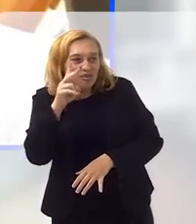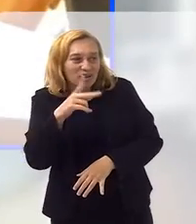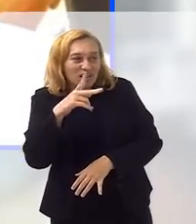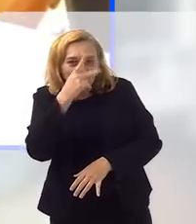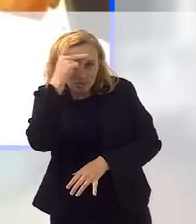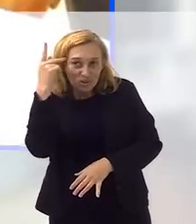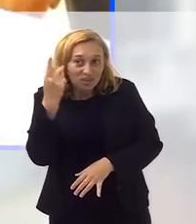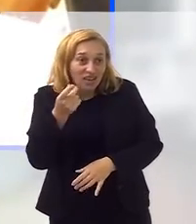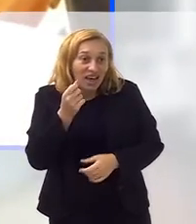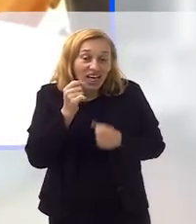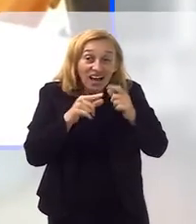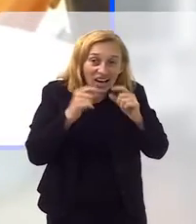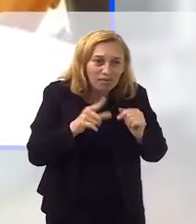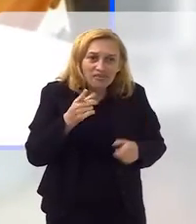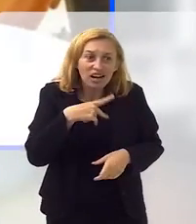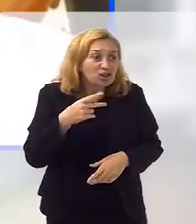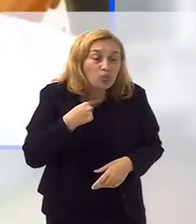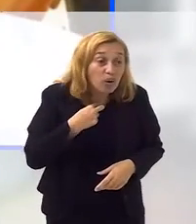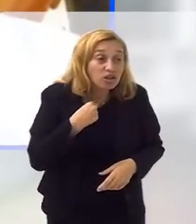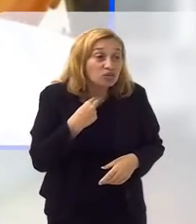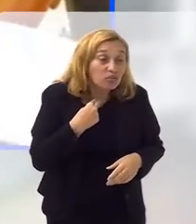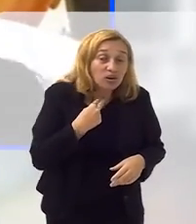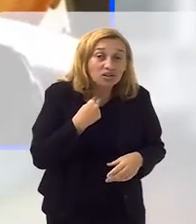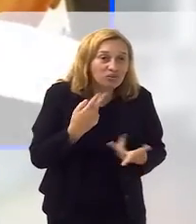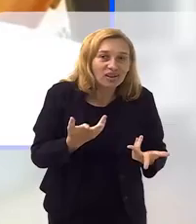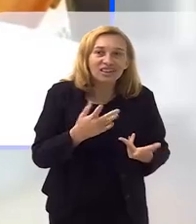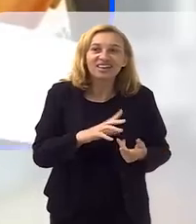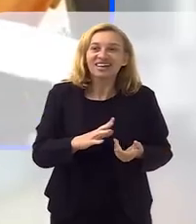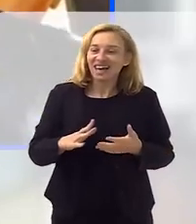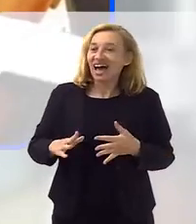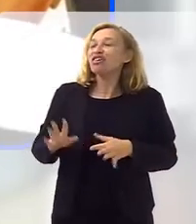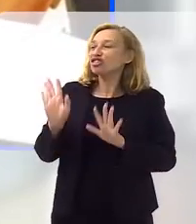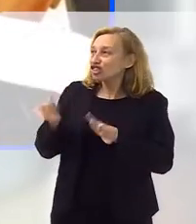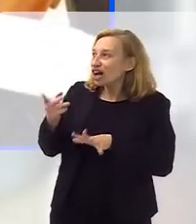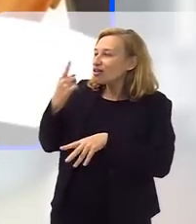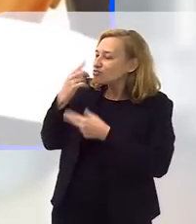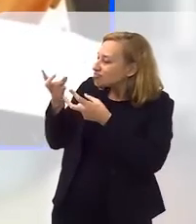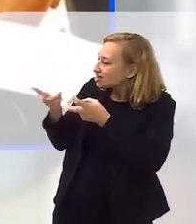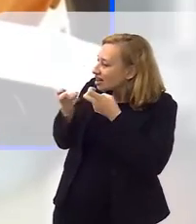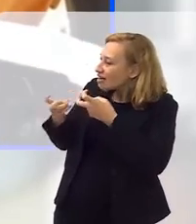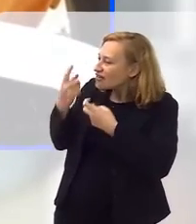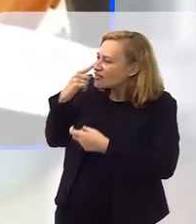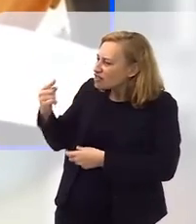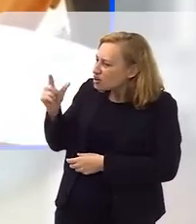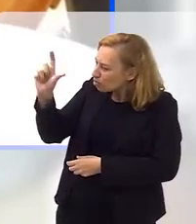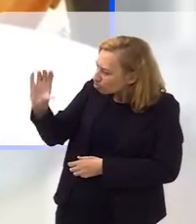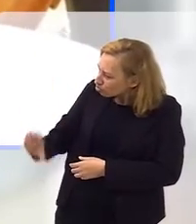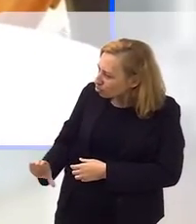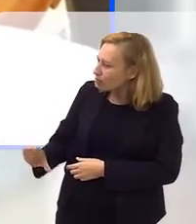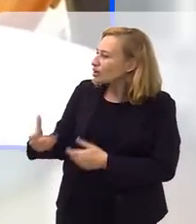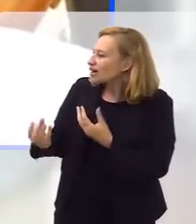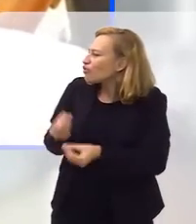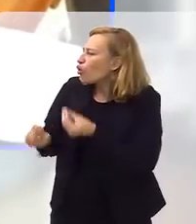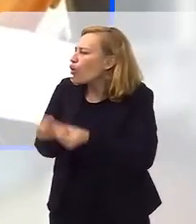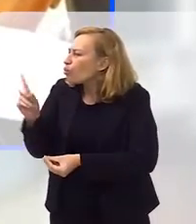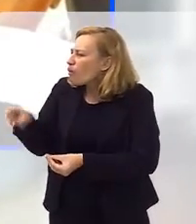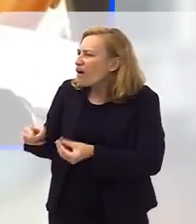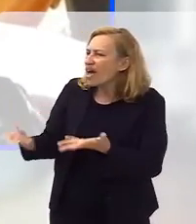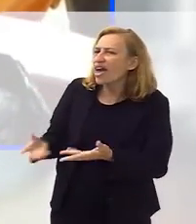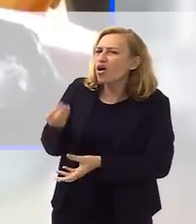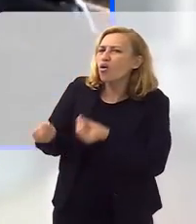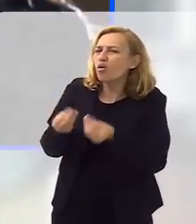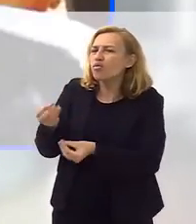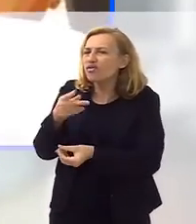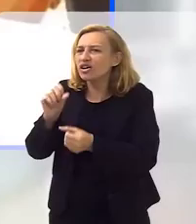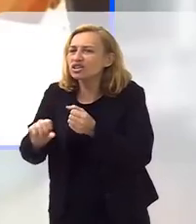é, tá mexendo no instrumento, eu já tinha uma, aquela visão já de ver como é que era, como é que a minha avó se comportava, como que